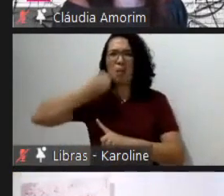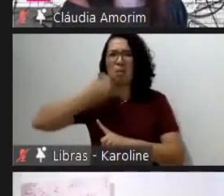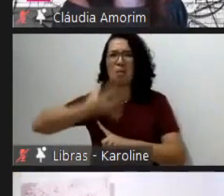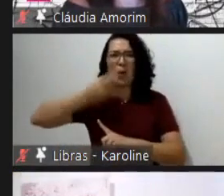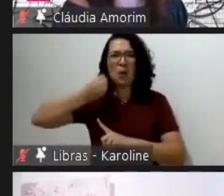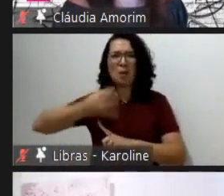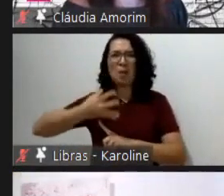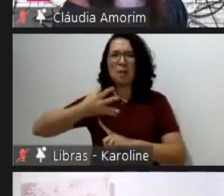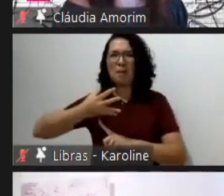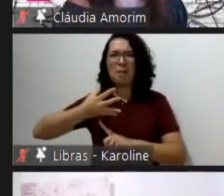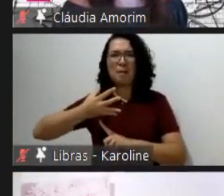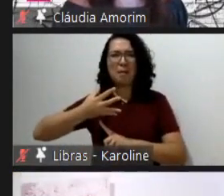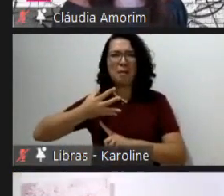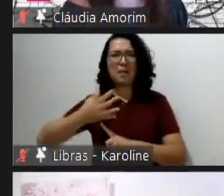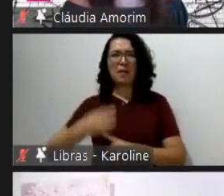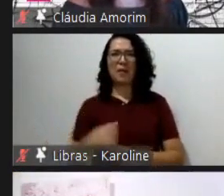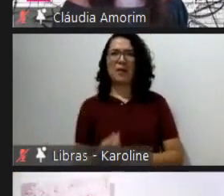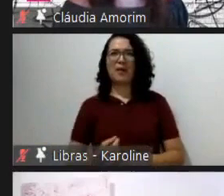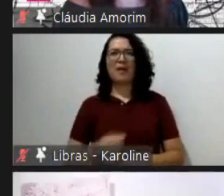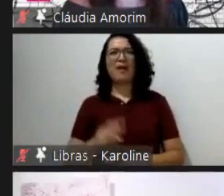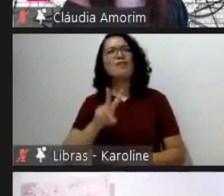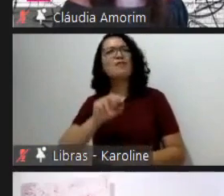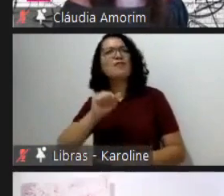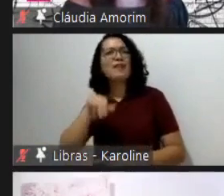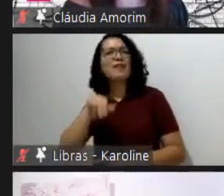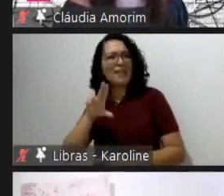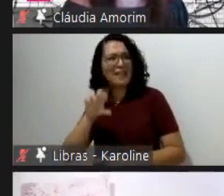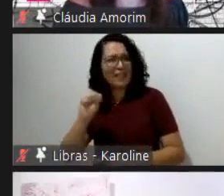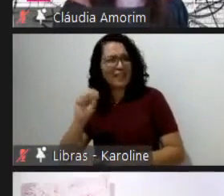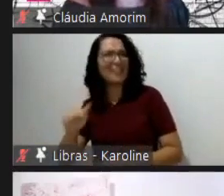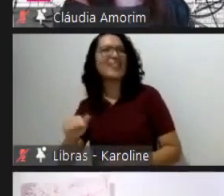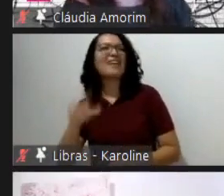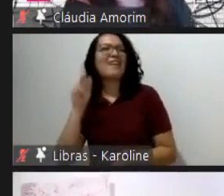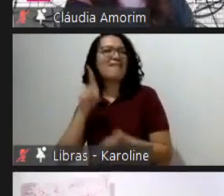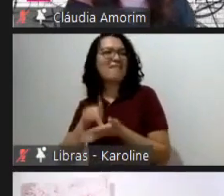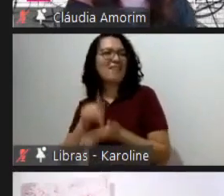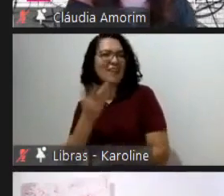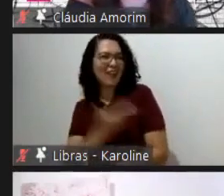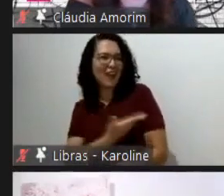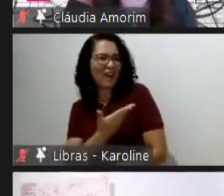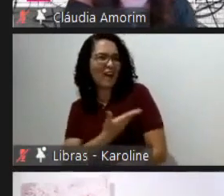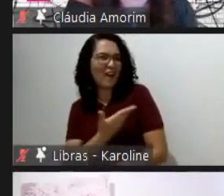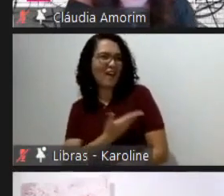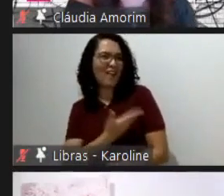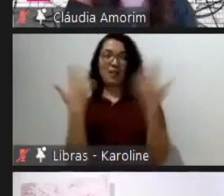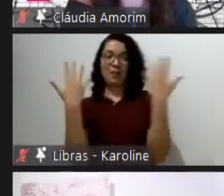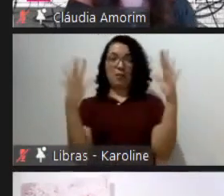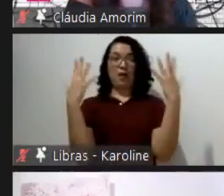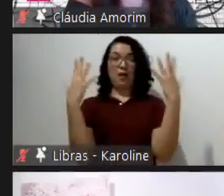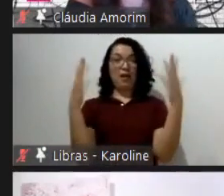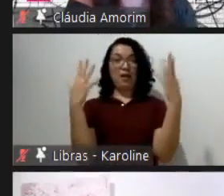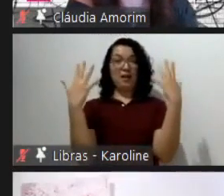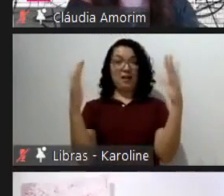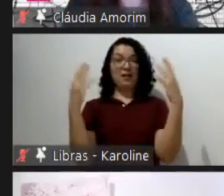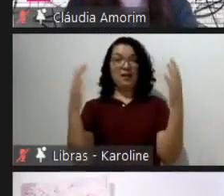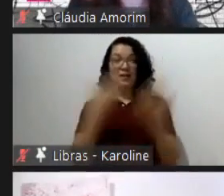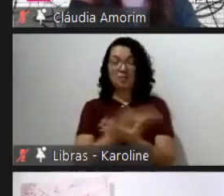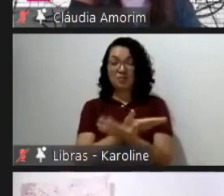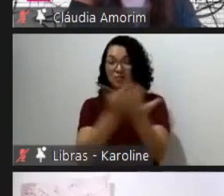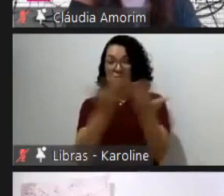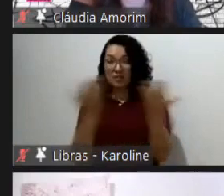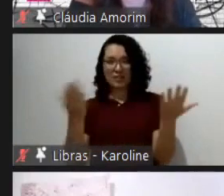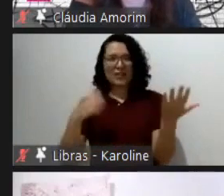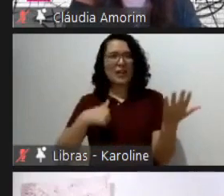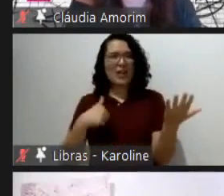Não por Vanessa ter sido minha colega caloeira, mas muito bom. Parabéns, professor Torrilho, adorei,